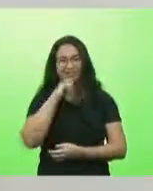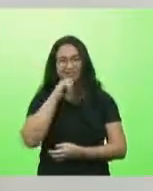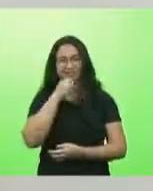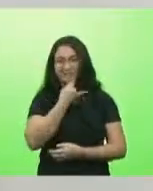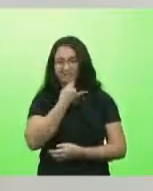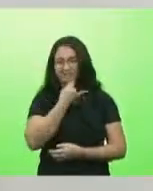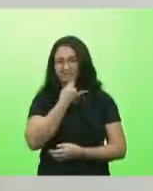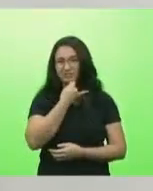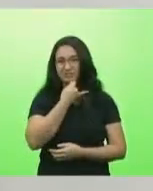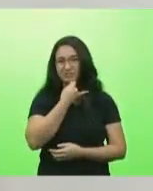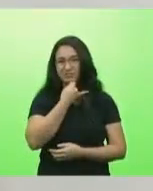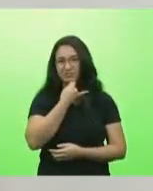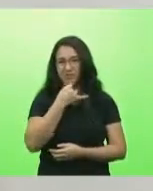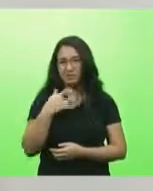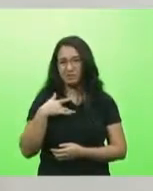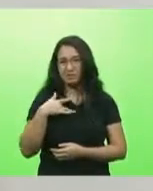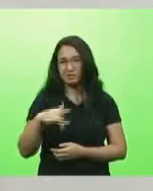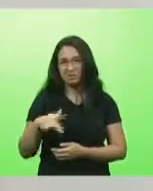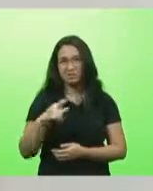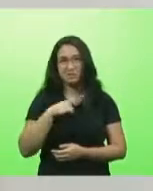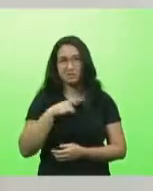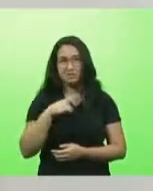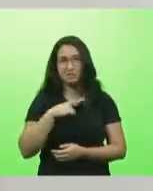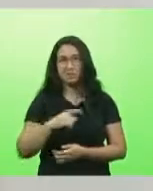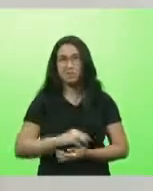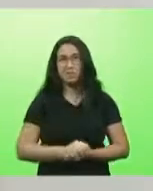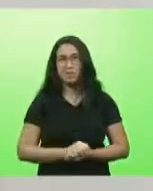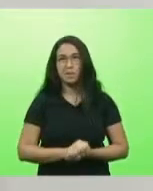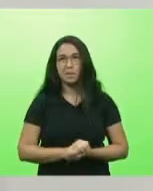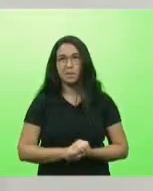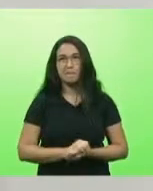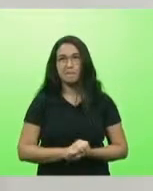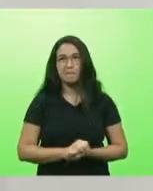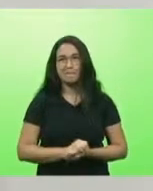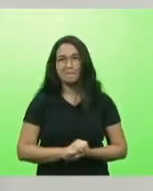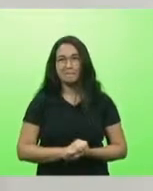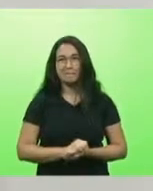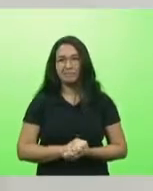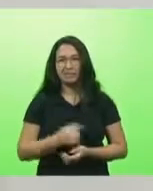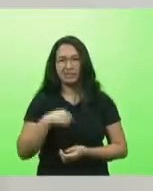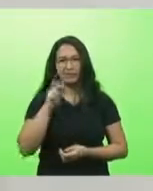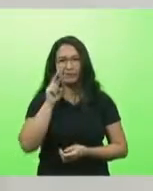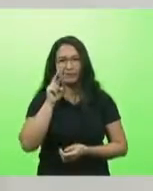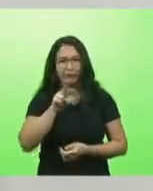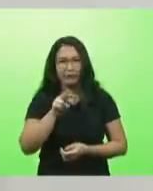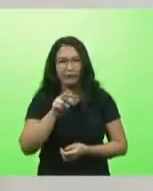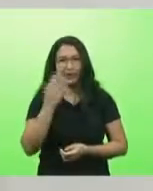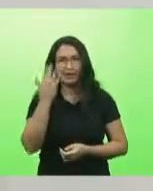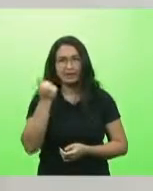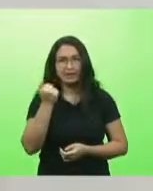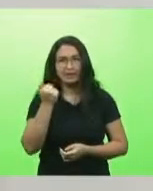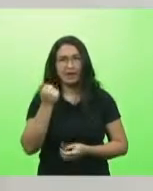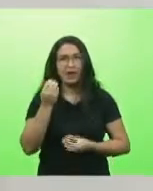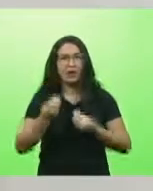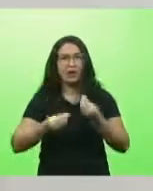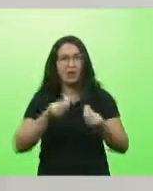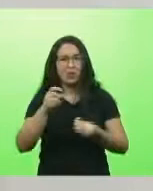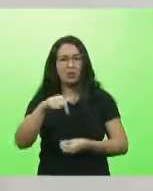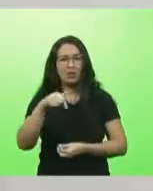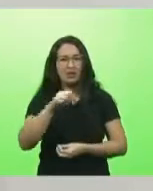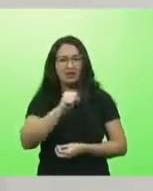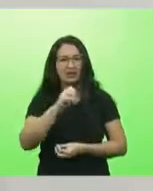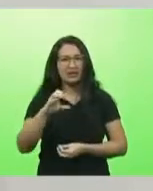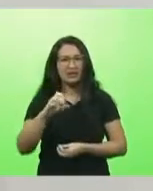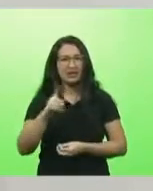é triste a gente presenciar essa cena, saber da realidade financeira de Santa Catarina